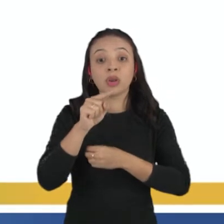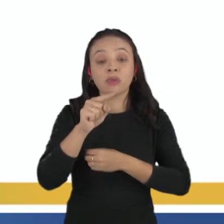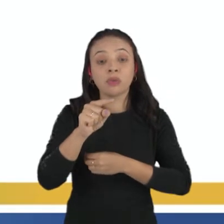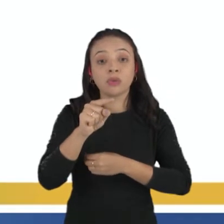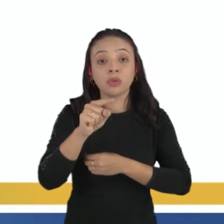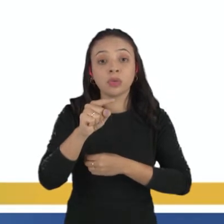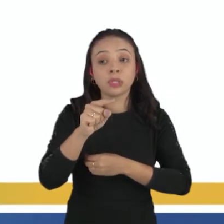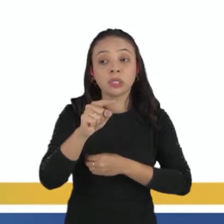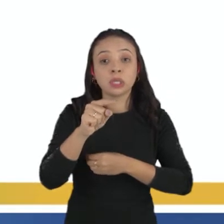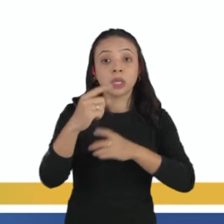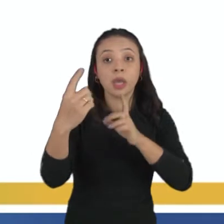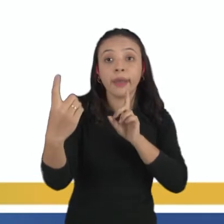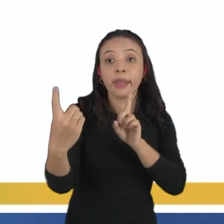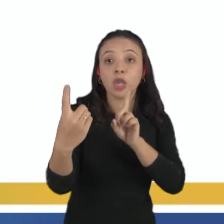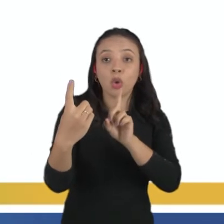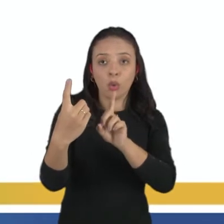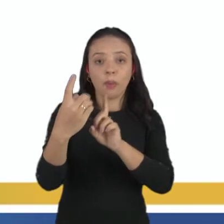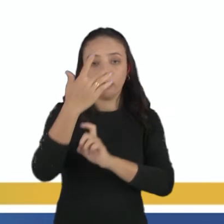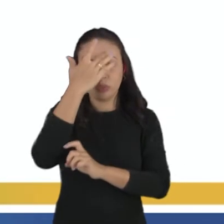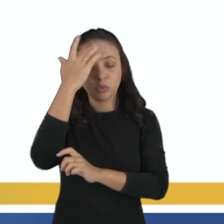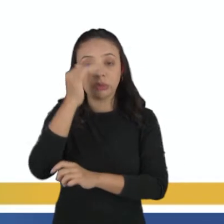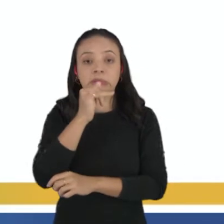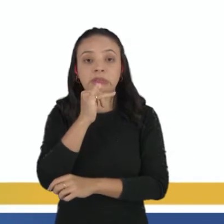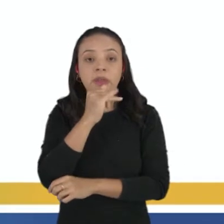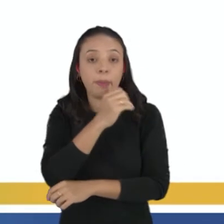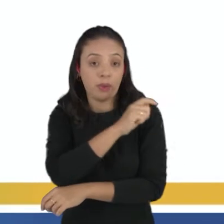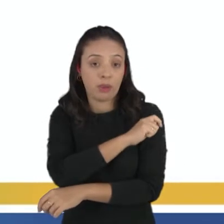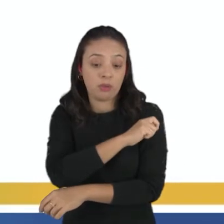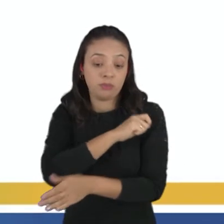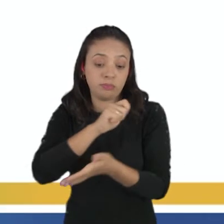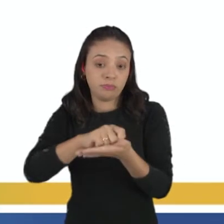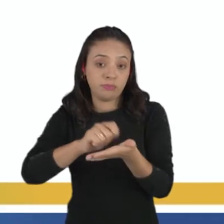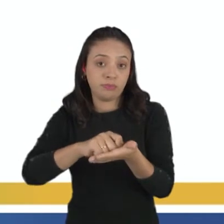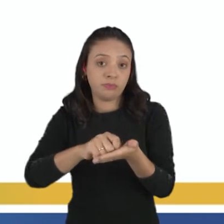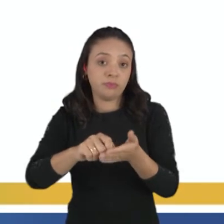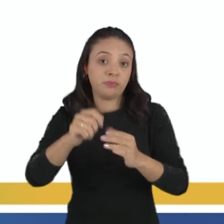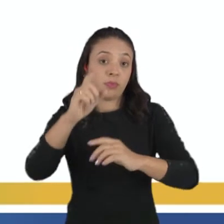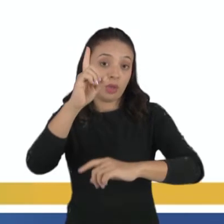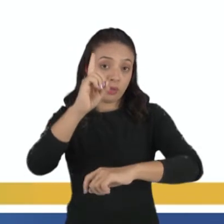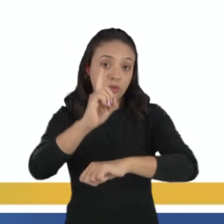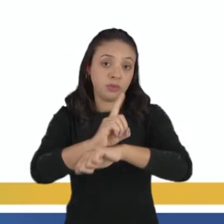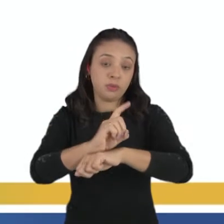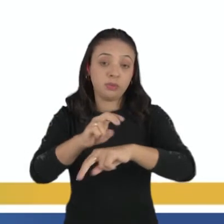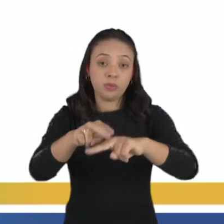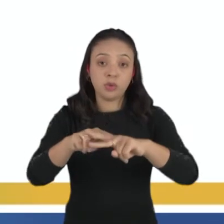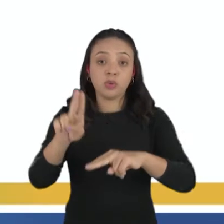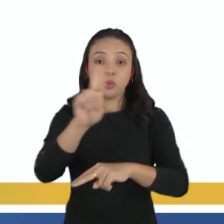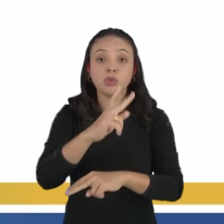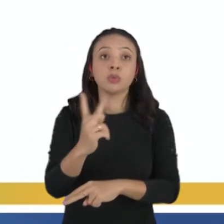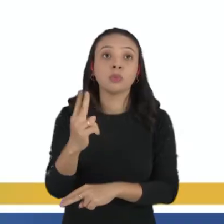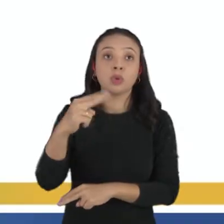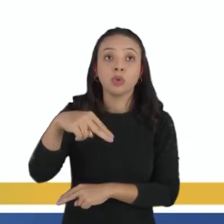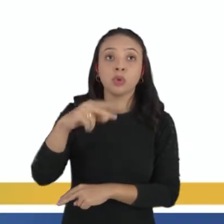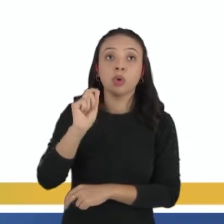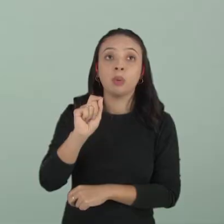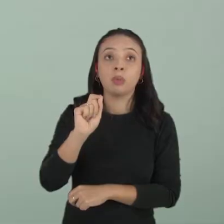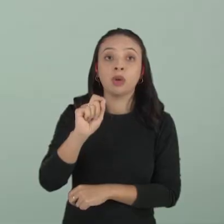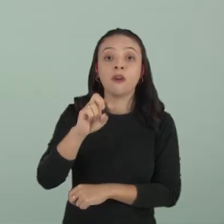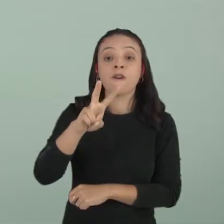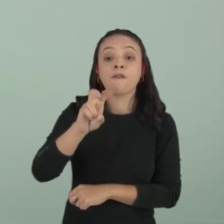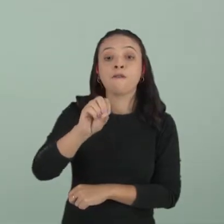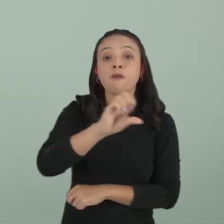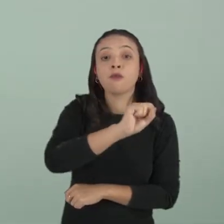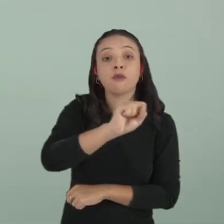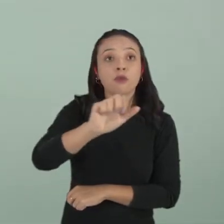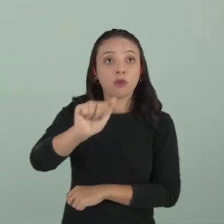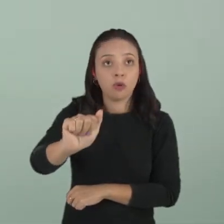pessoa. No caso, a aluna está escrevendo para a diretora. Então, ela usa o pronome de tratamento, vossa